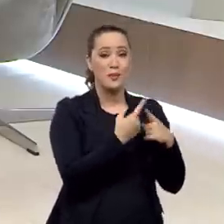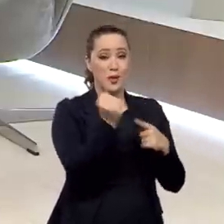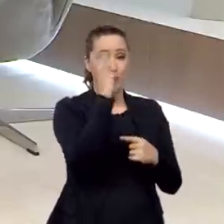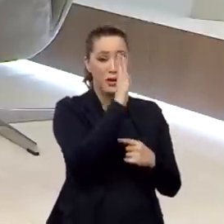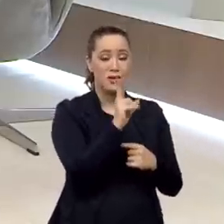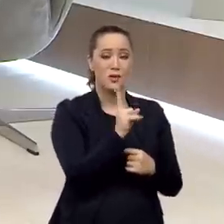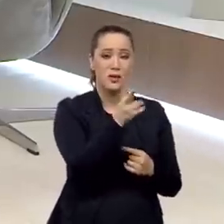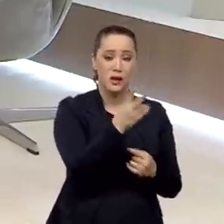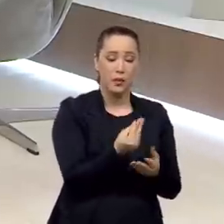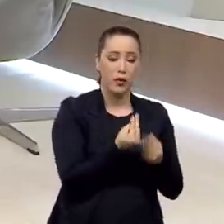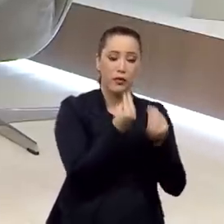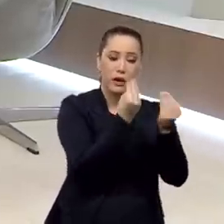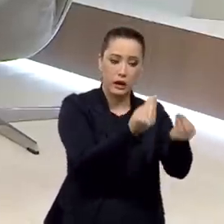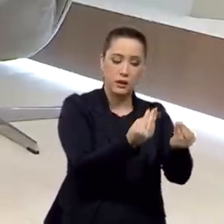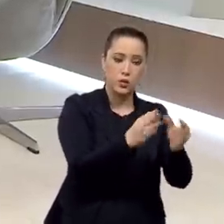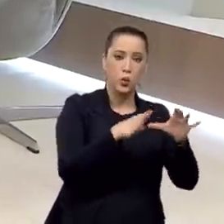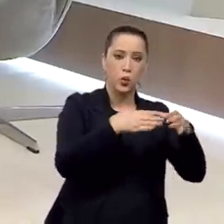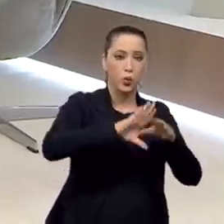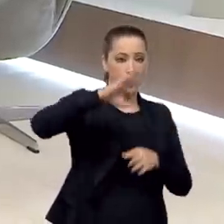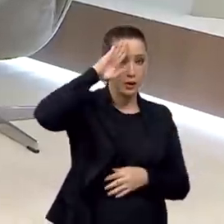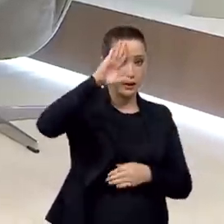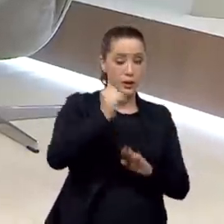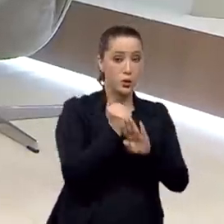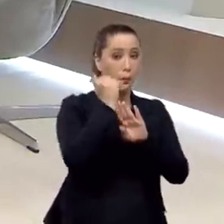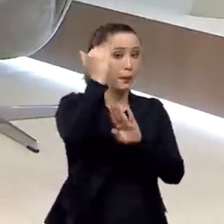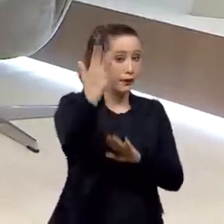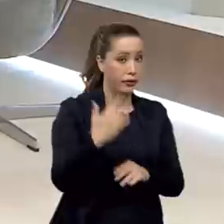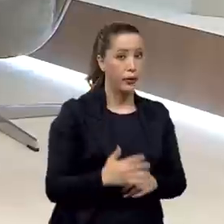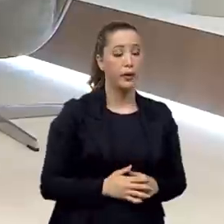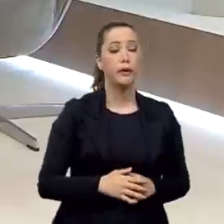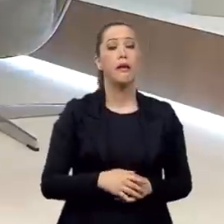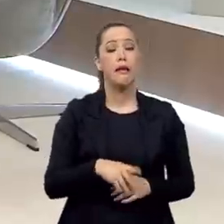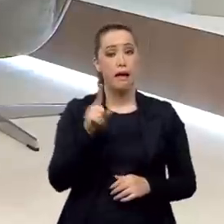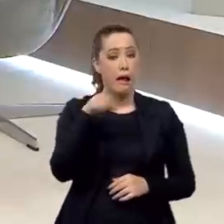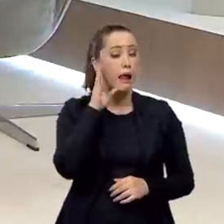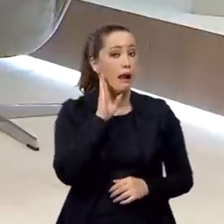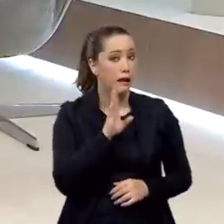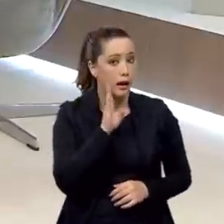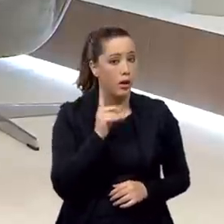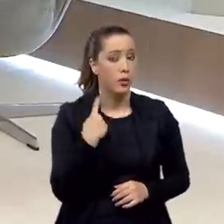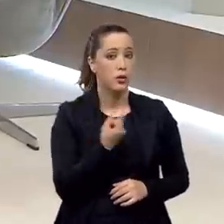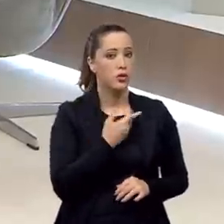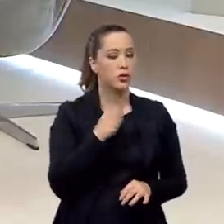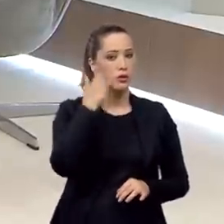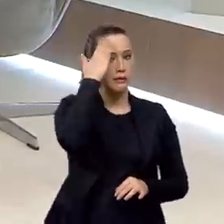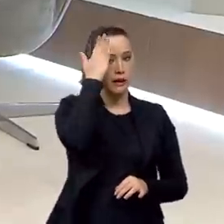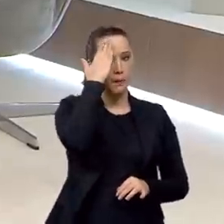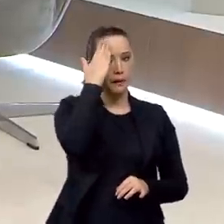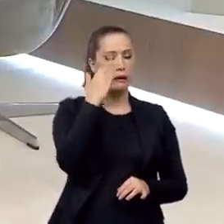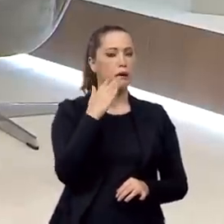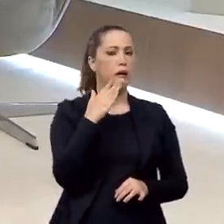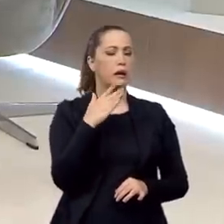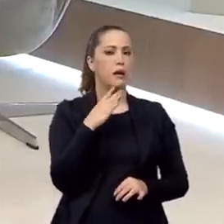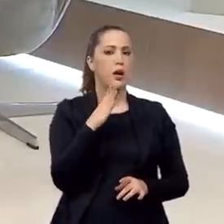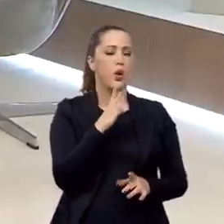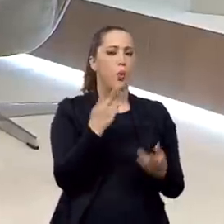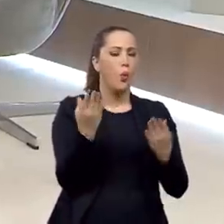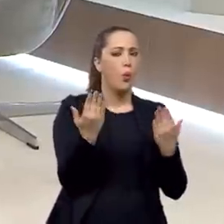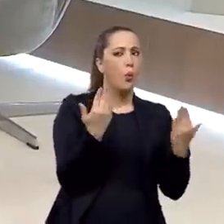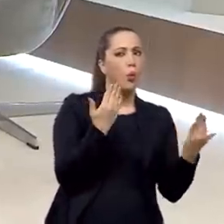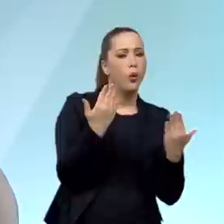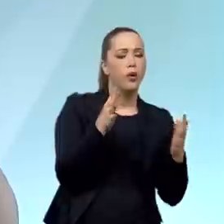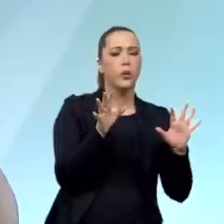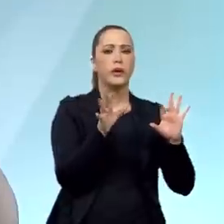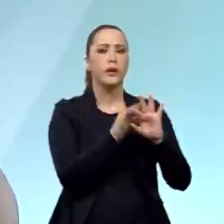tropas para fora. Eu acho muito interessante ligar essa disposição e o